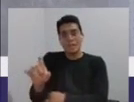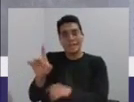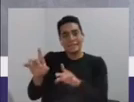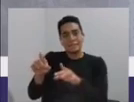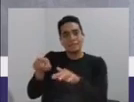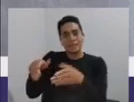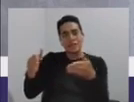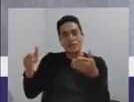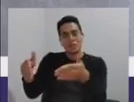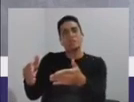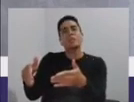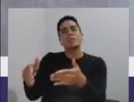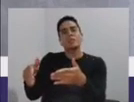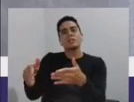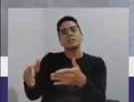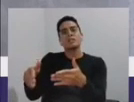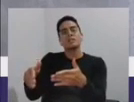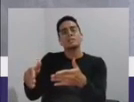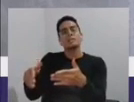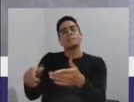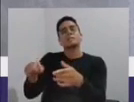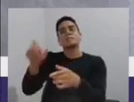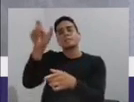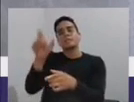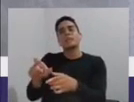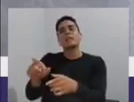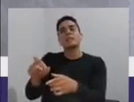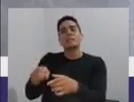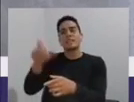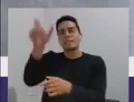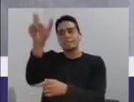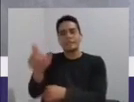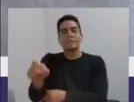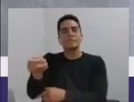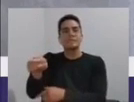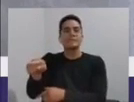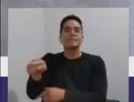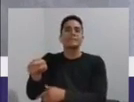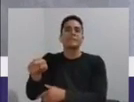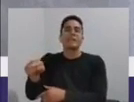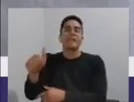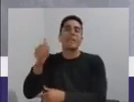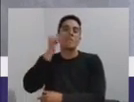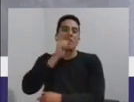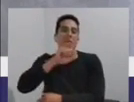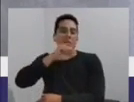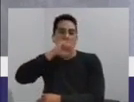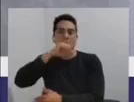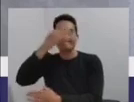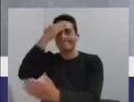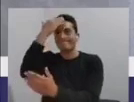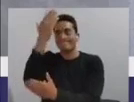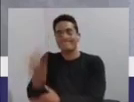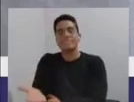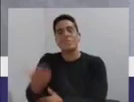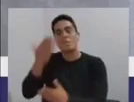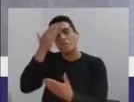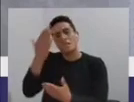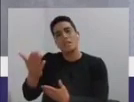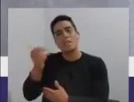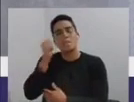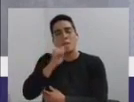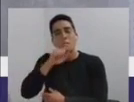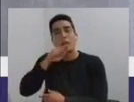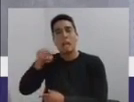que eu peço a Deus todo dia pela vida dela, que é a minha mãe, a dona Paula, a dona Paula fez